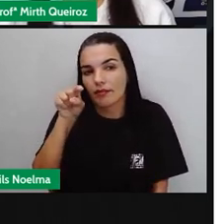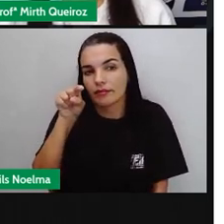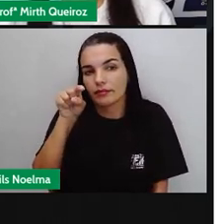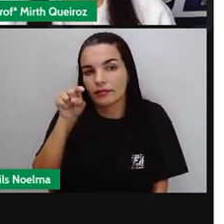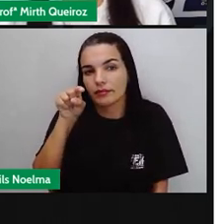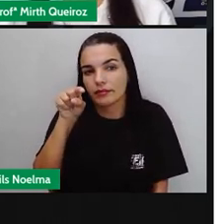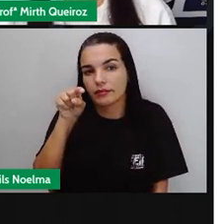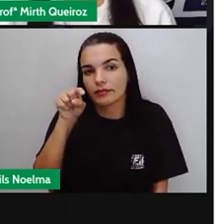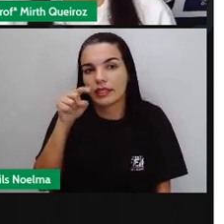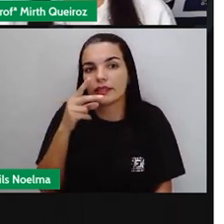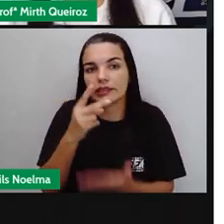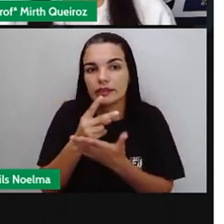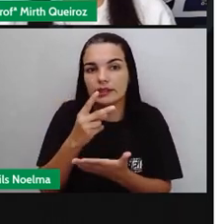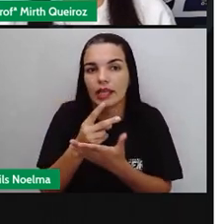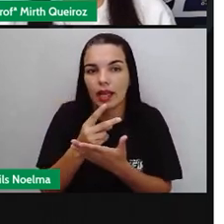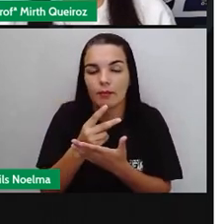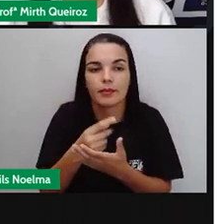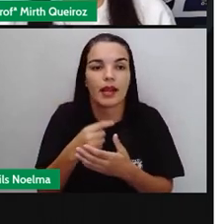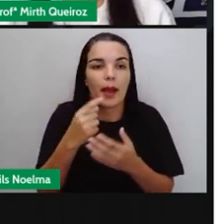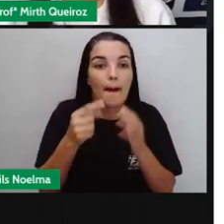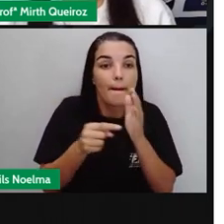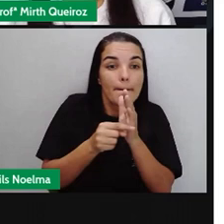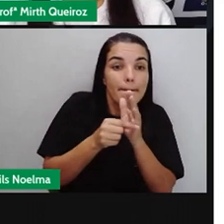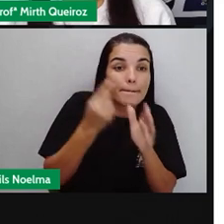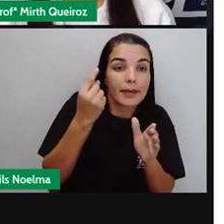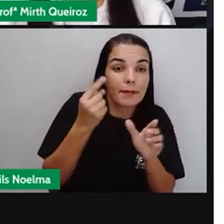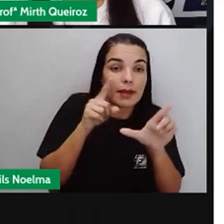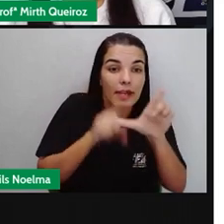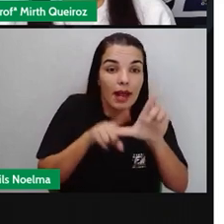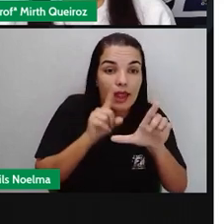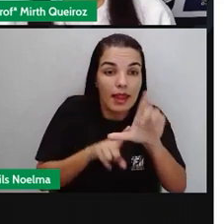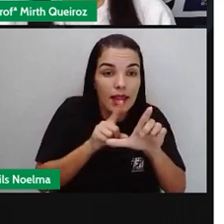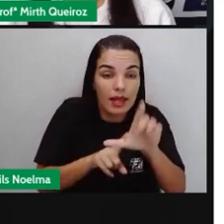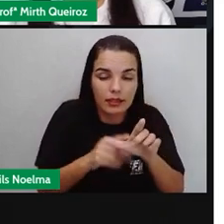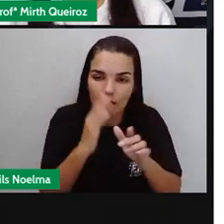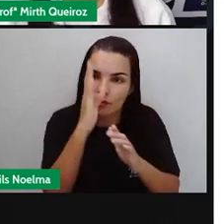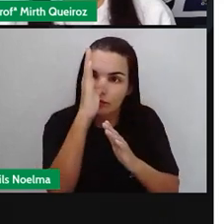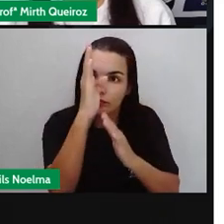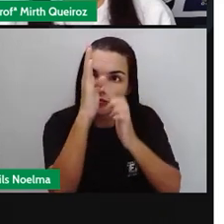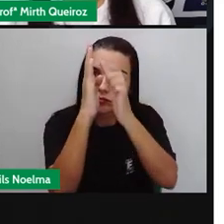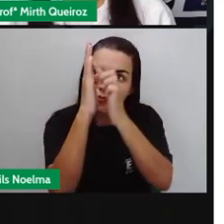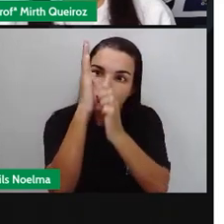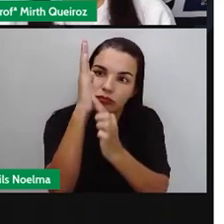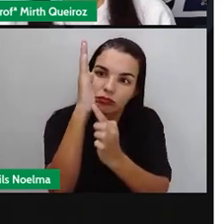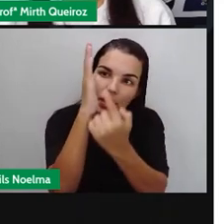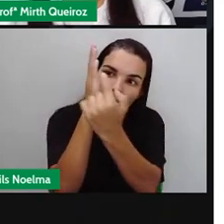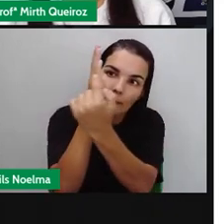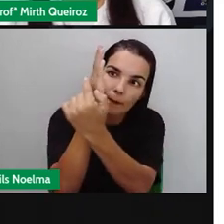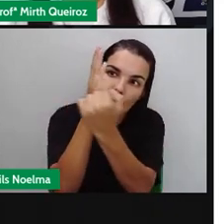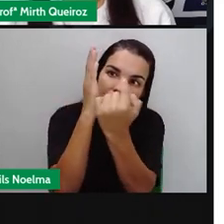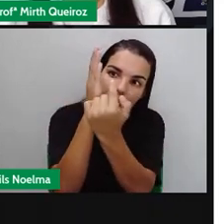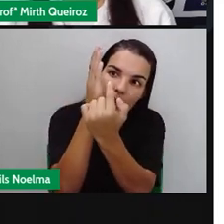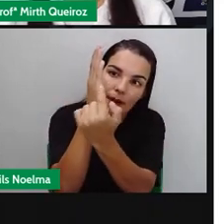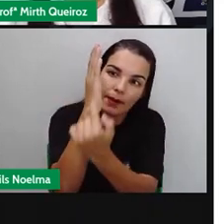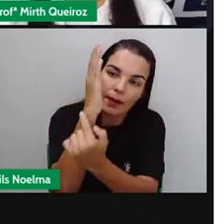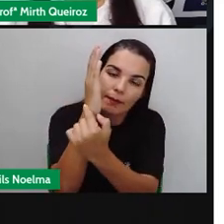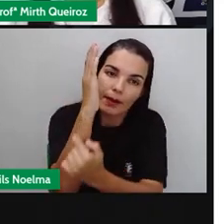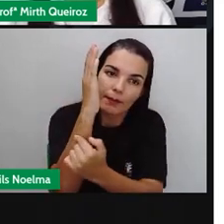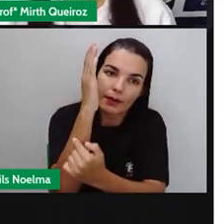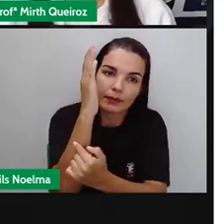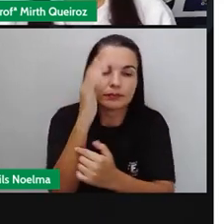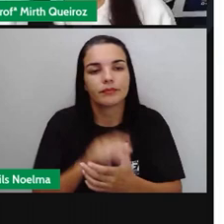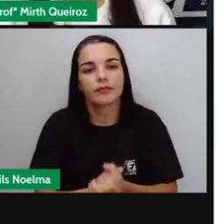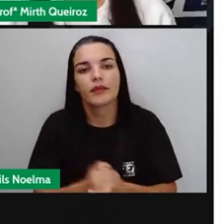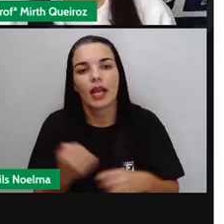letra Do parágrafo Seguindo aí A direção Do parágrafo Certo? Ele fica embaixo Da primeira letra E